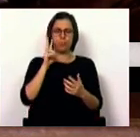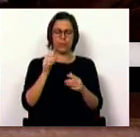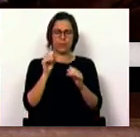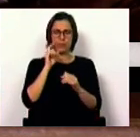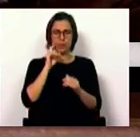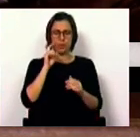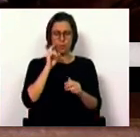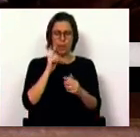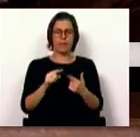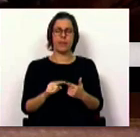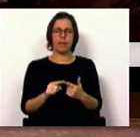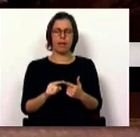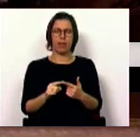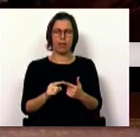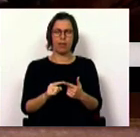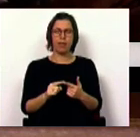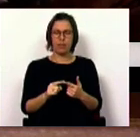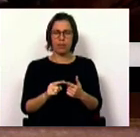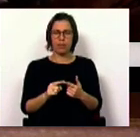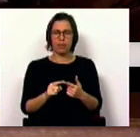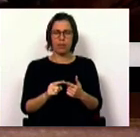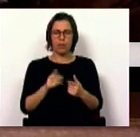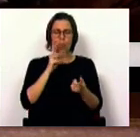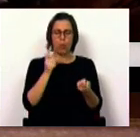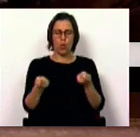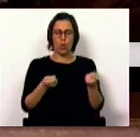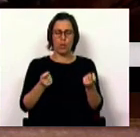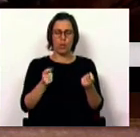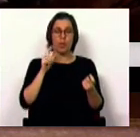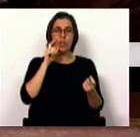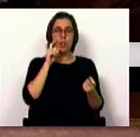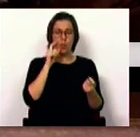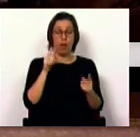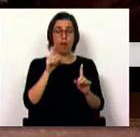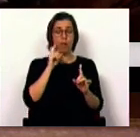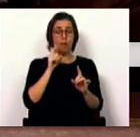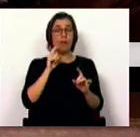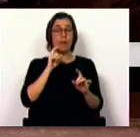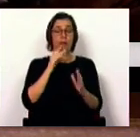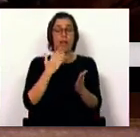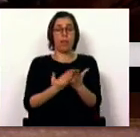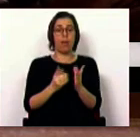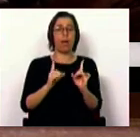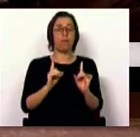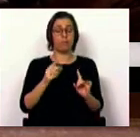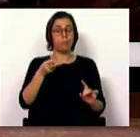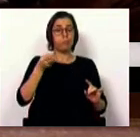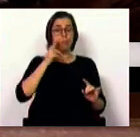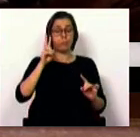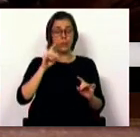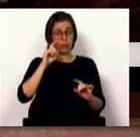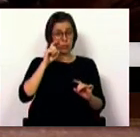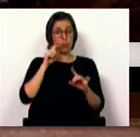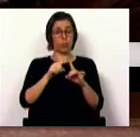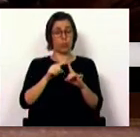e de coordenador de segurança, garantindo-se fundamentalmente que o diretor de segurança